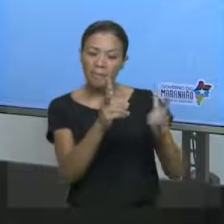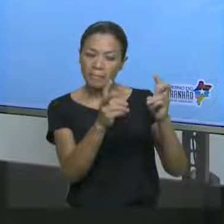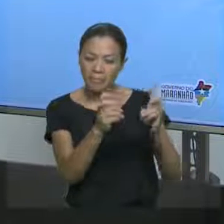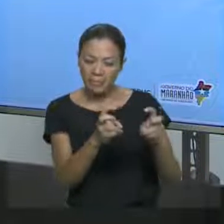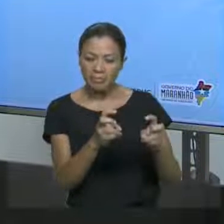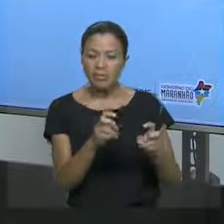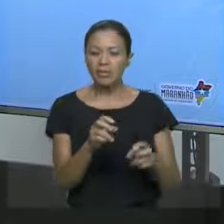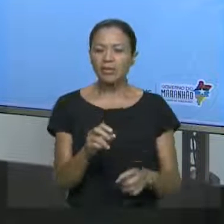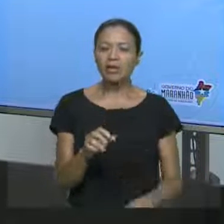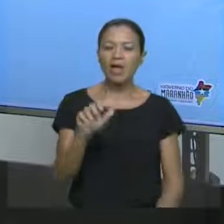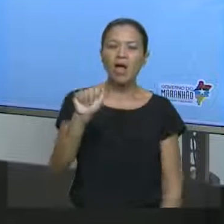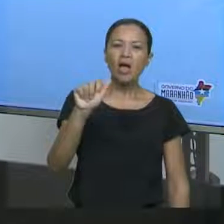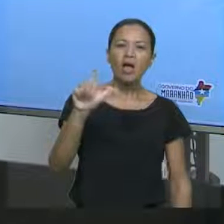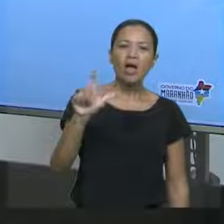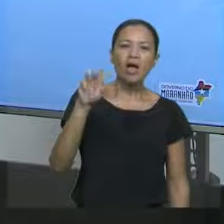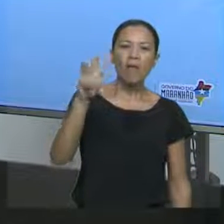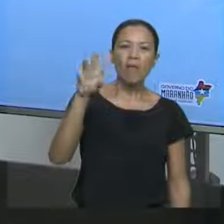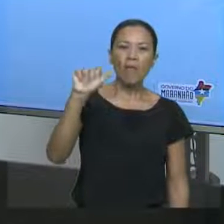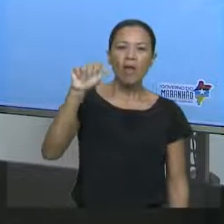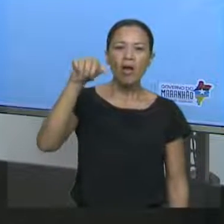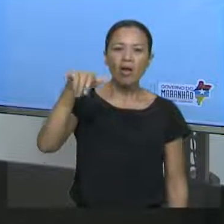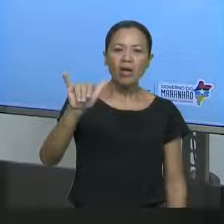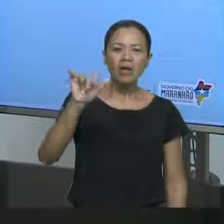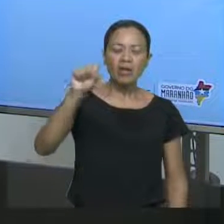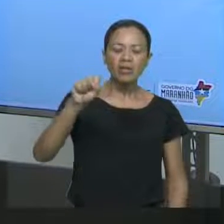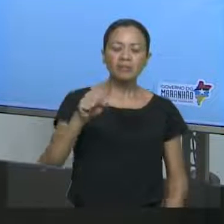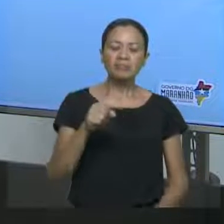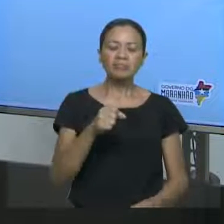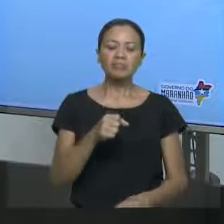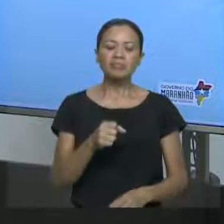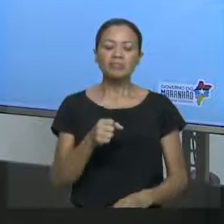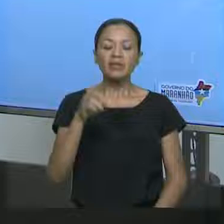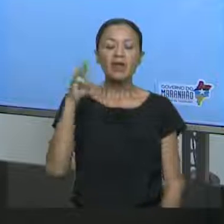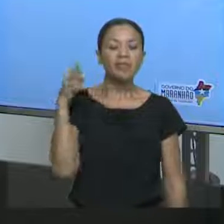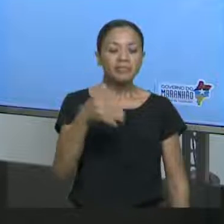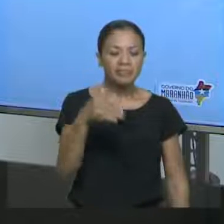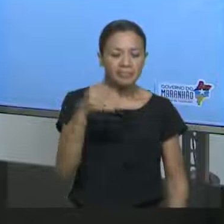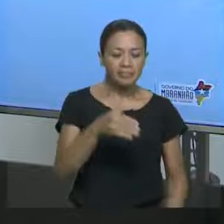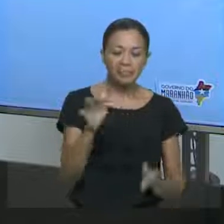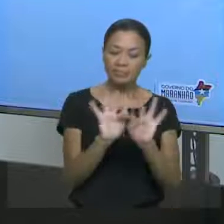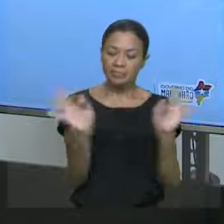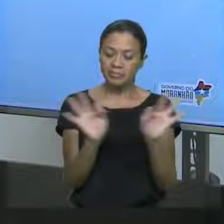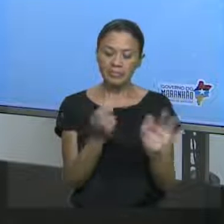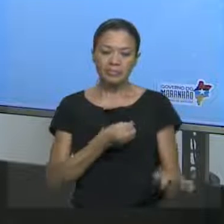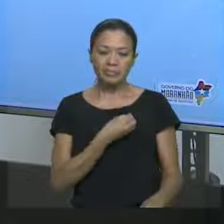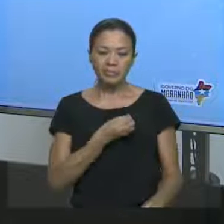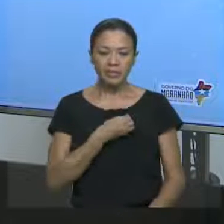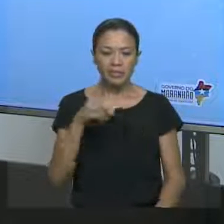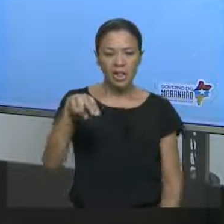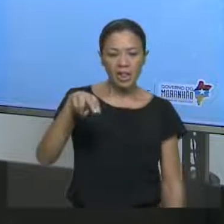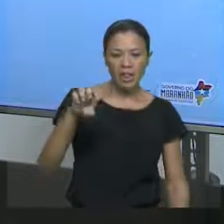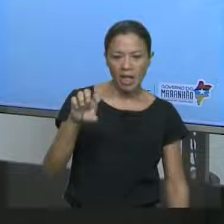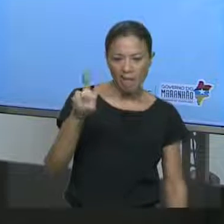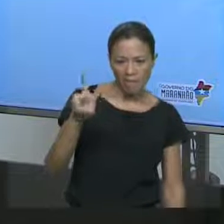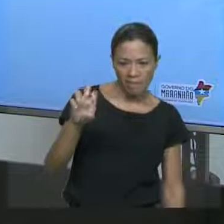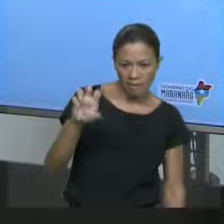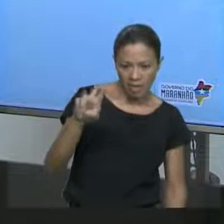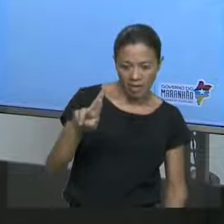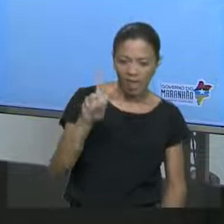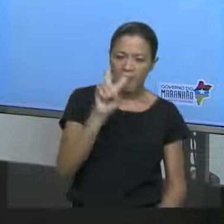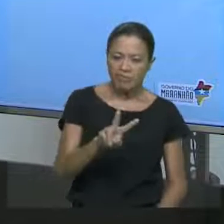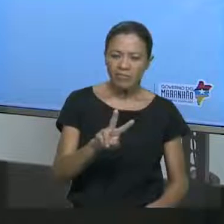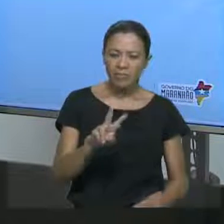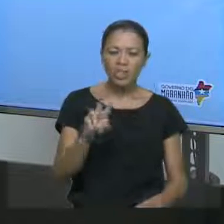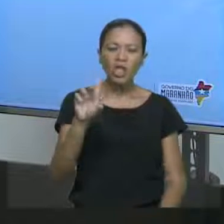o always, né? Que é muito utilizado, verbas de frequência no simple present. O never. Vocês viram aí o doesn't? Doesn't?